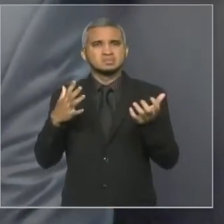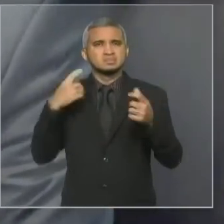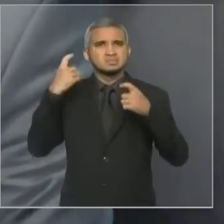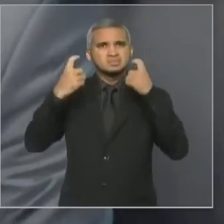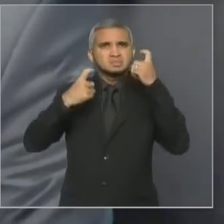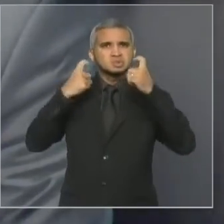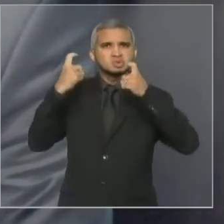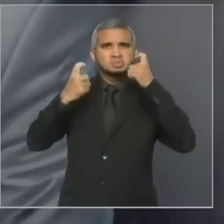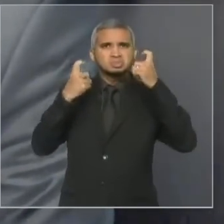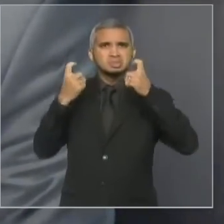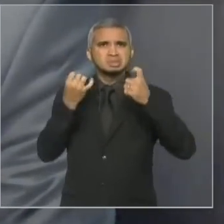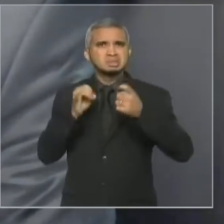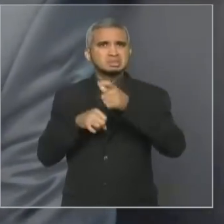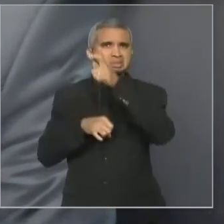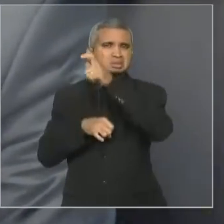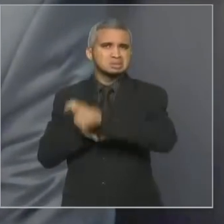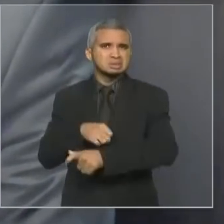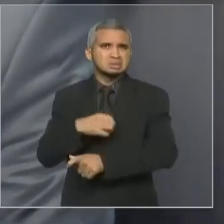destacar